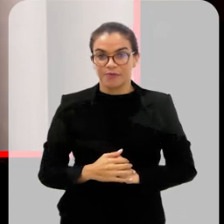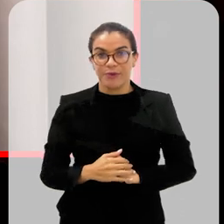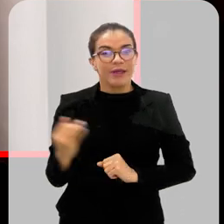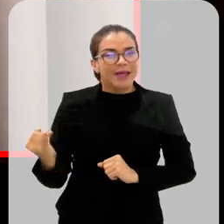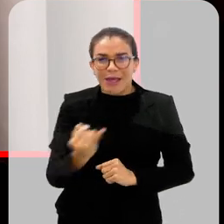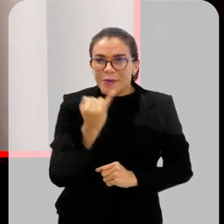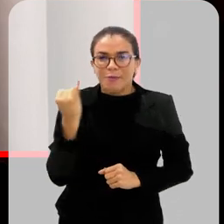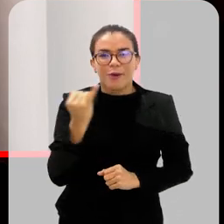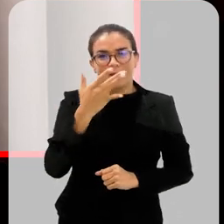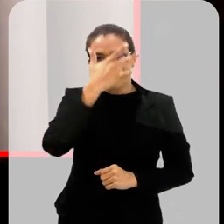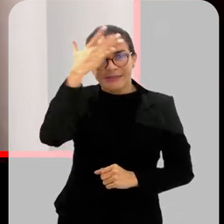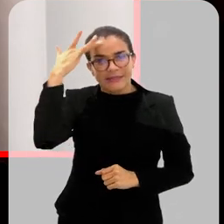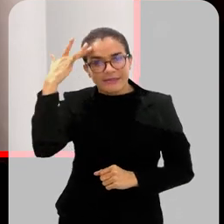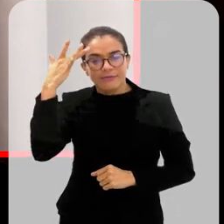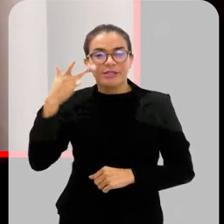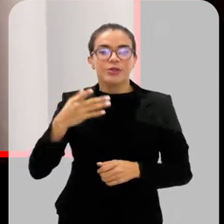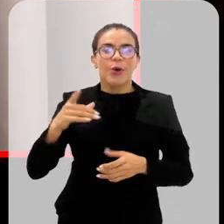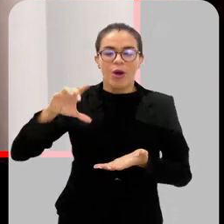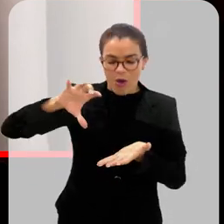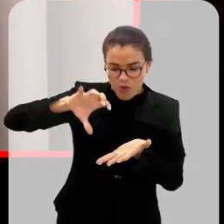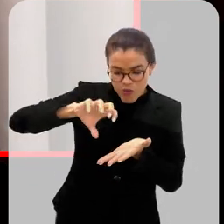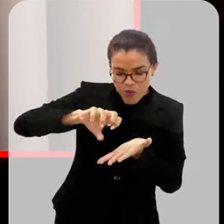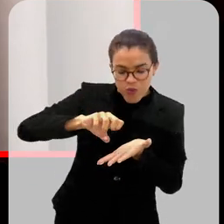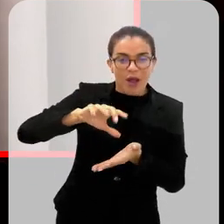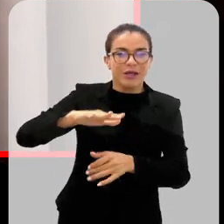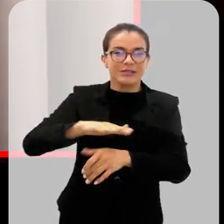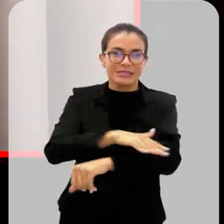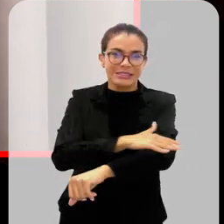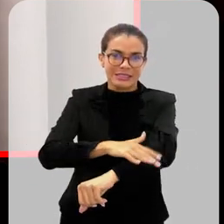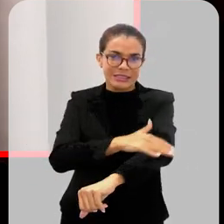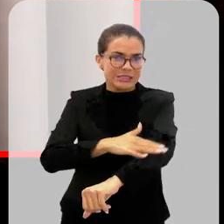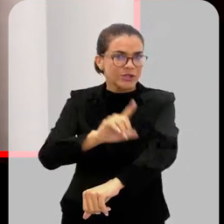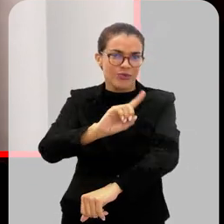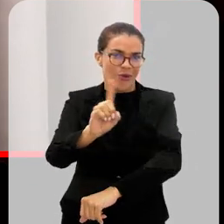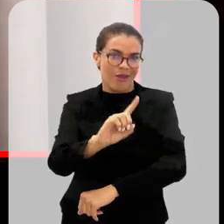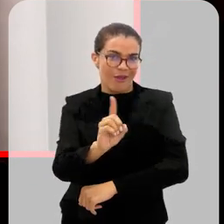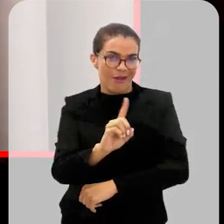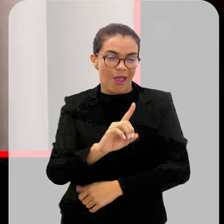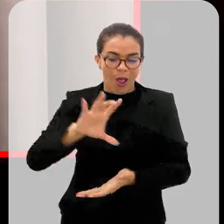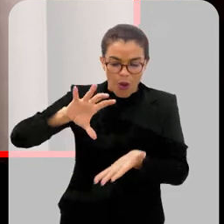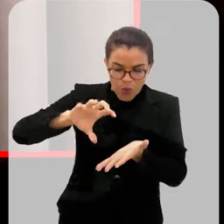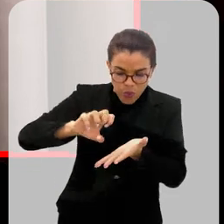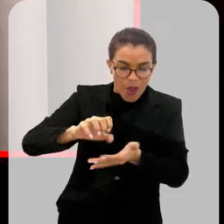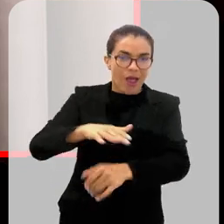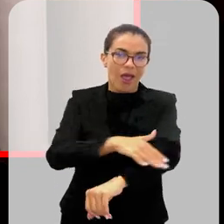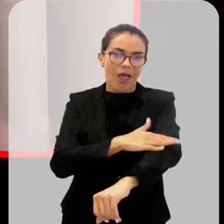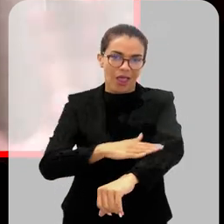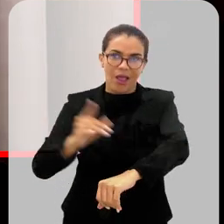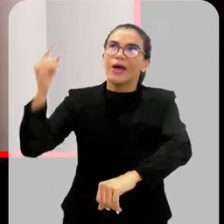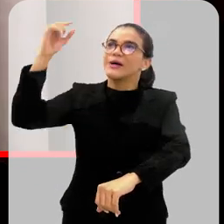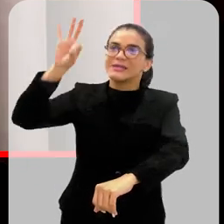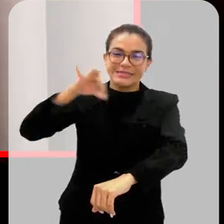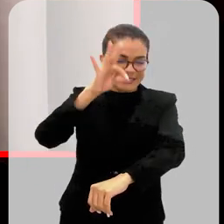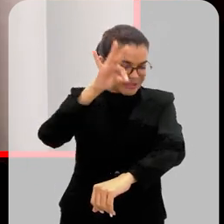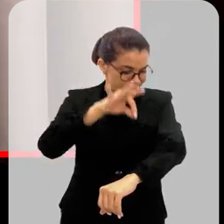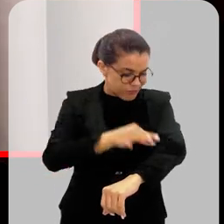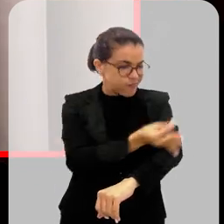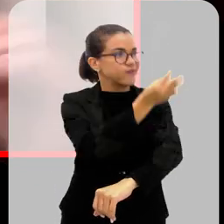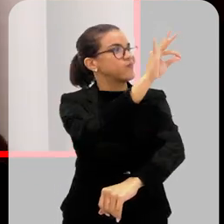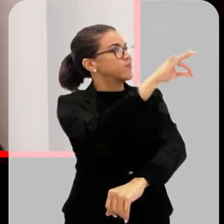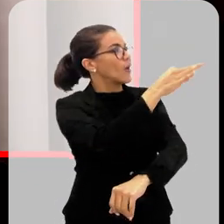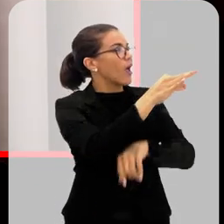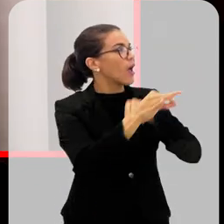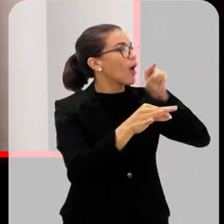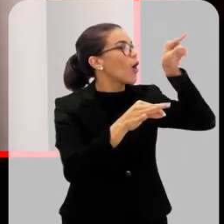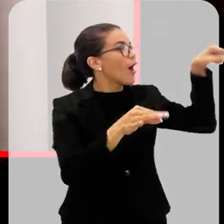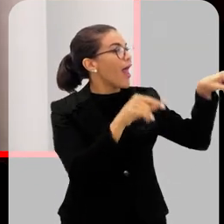É importante que as pessoas usem repelente. Eu não estou falando do repelente de tomada, né? Porque o repelente de tomada vai repelir o mosquito de um